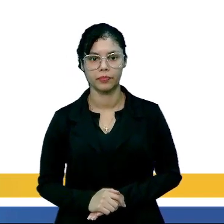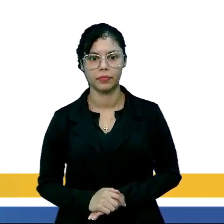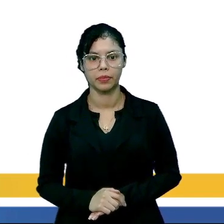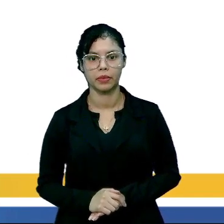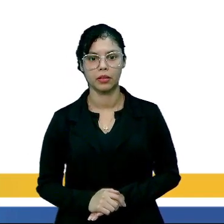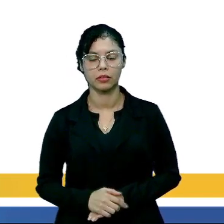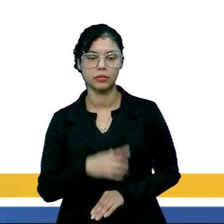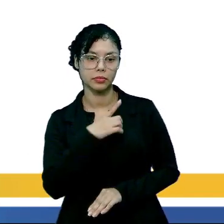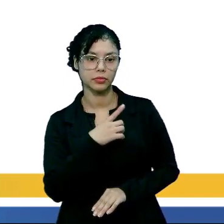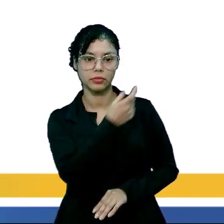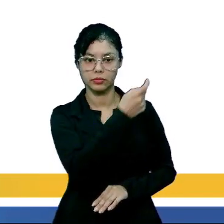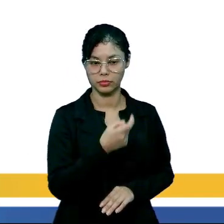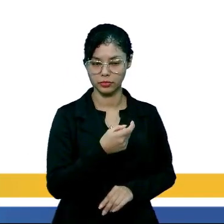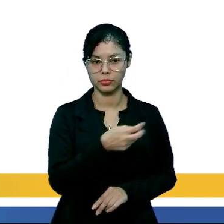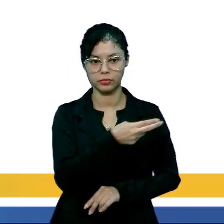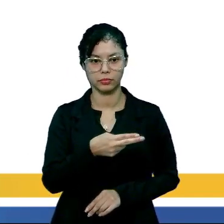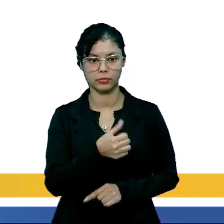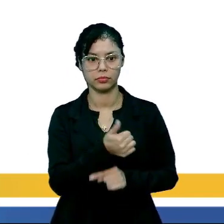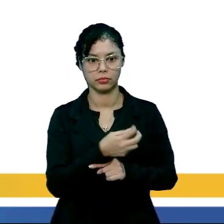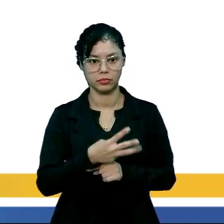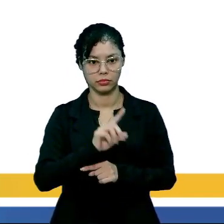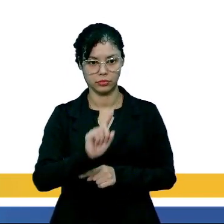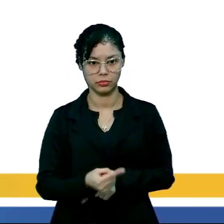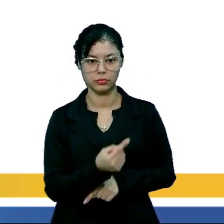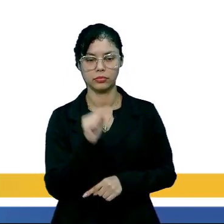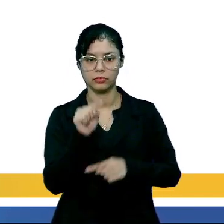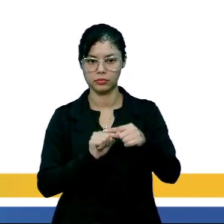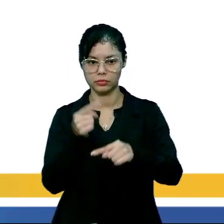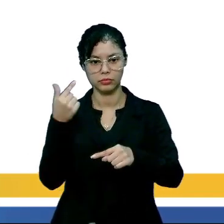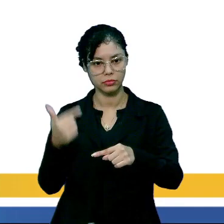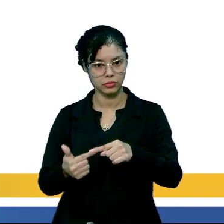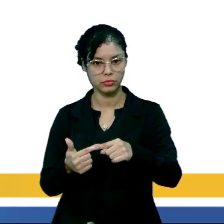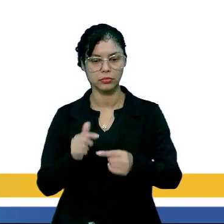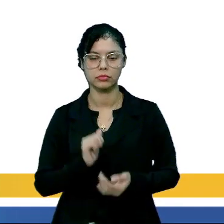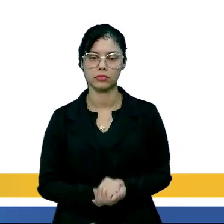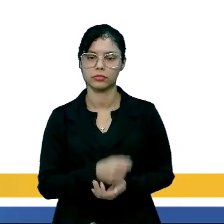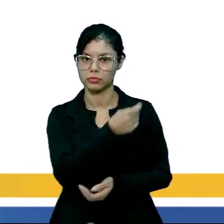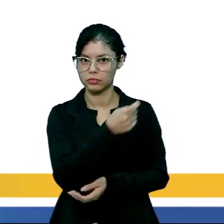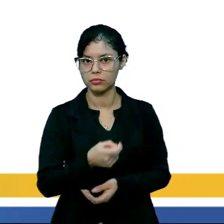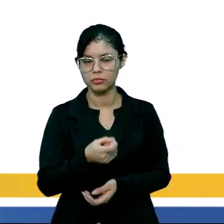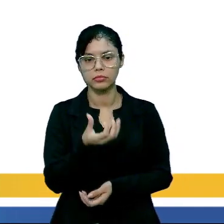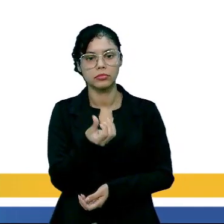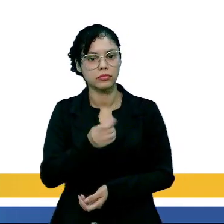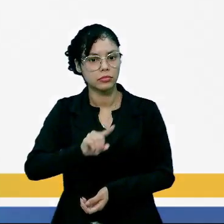Nós vamos ter aí X é igual a 13.000 dividido para 2.